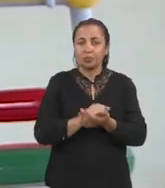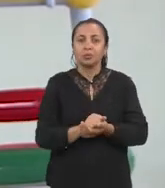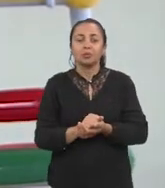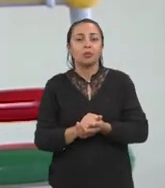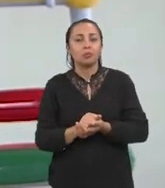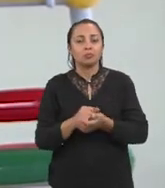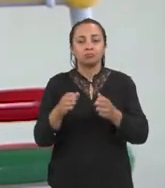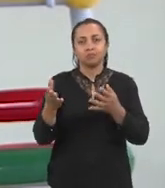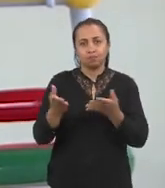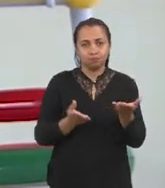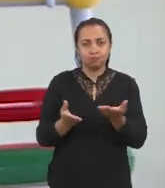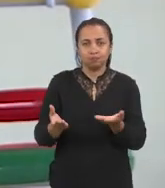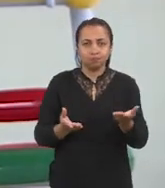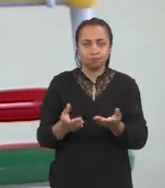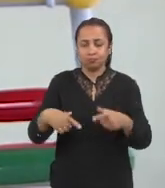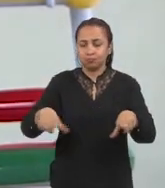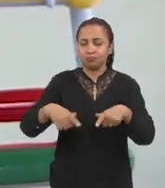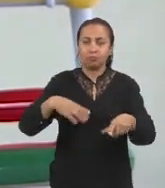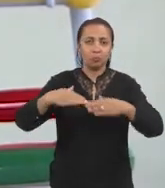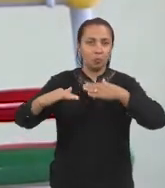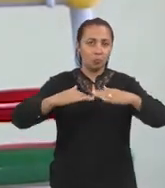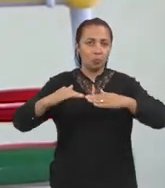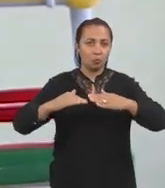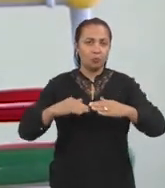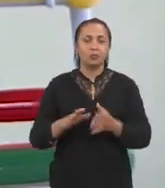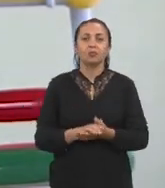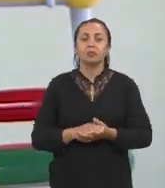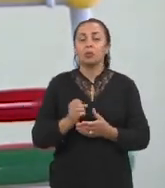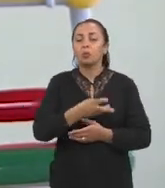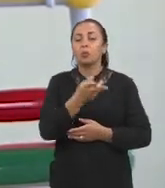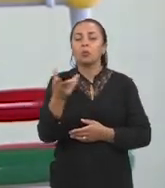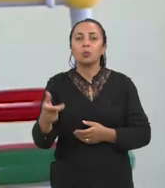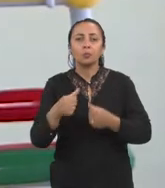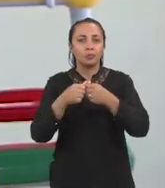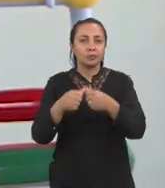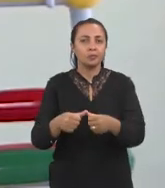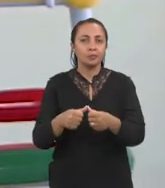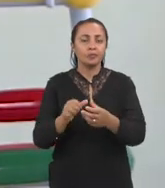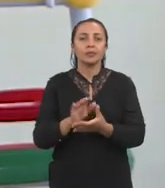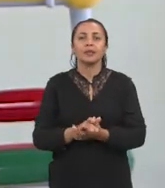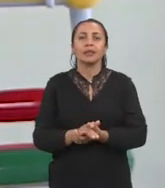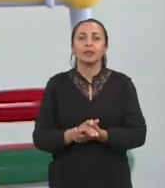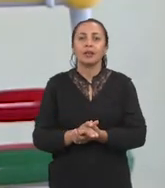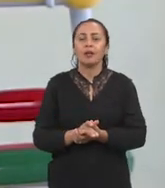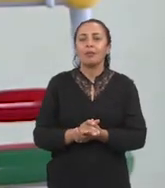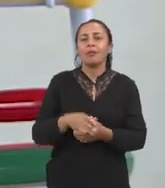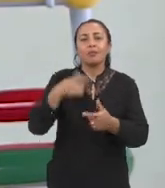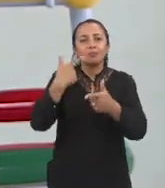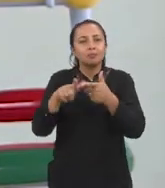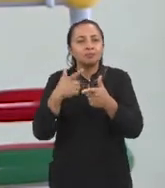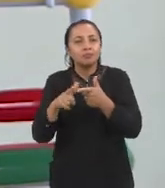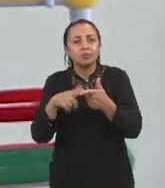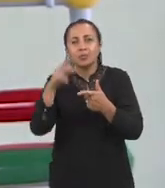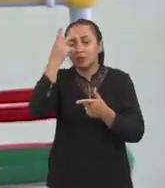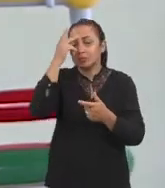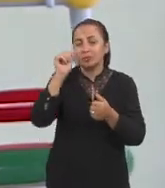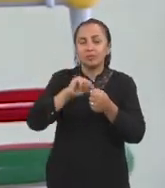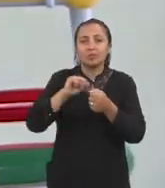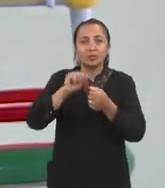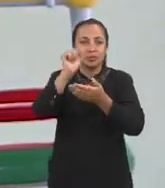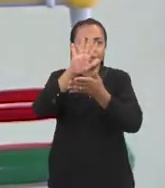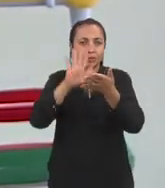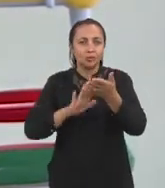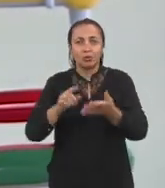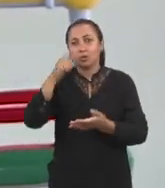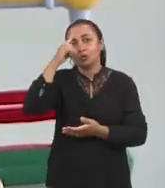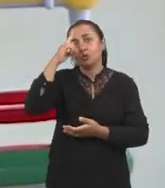funcional, como a gente chama, ou seja, o quanto que eles ficaram comprometidos para realizar atividades de